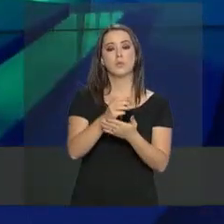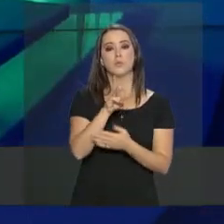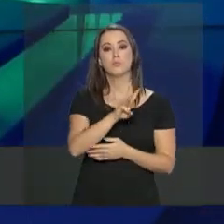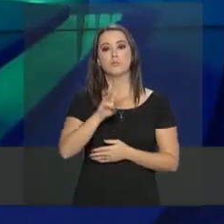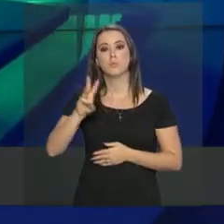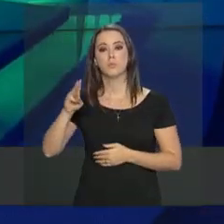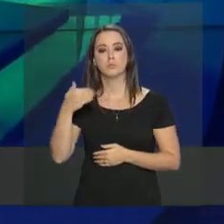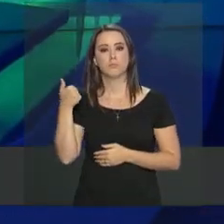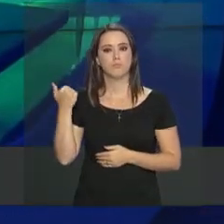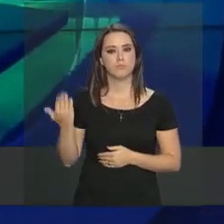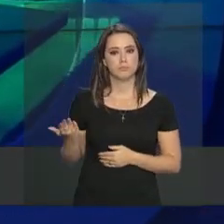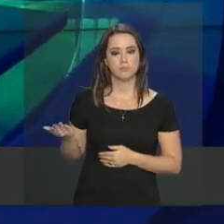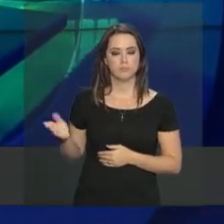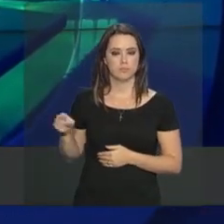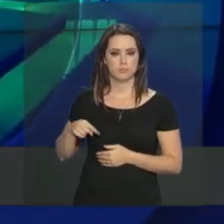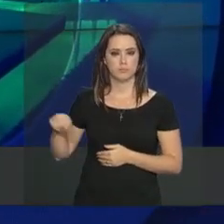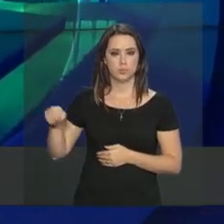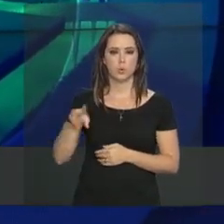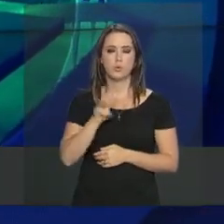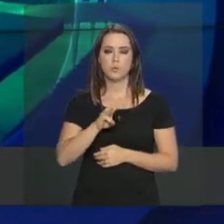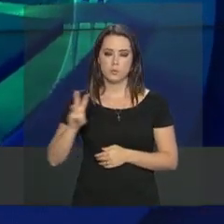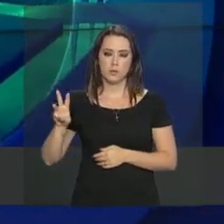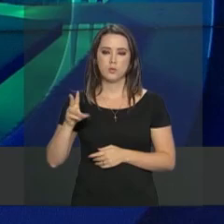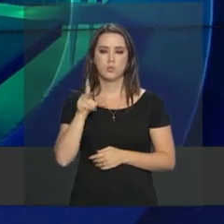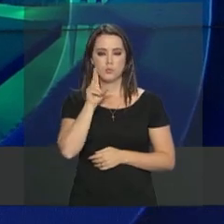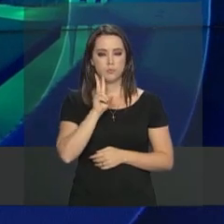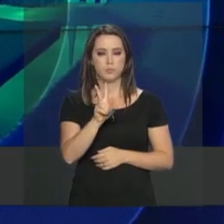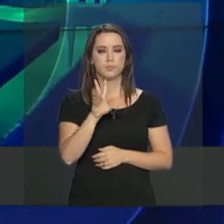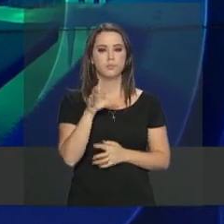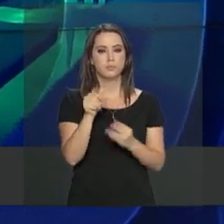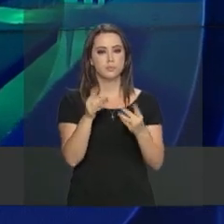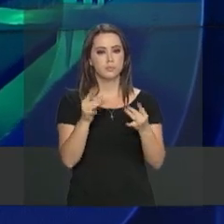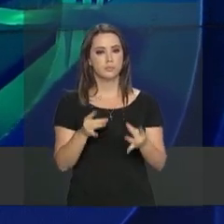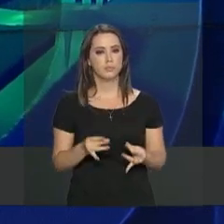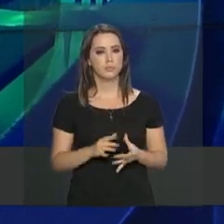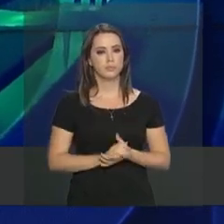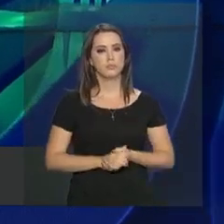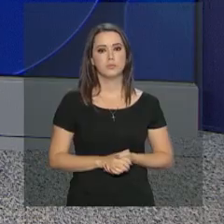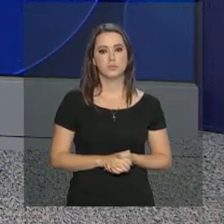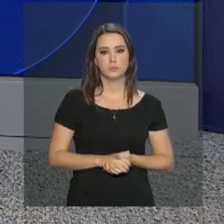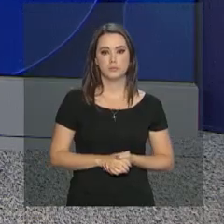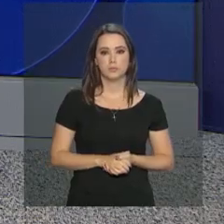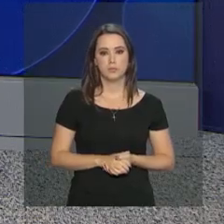em www.semanadocrédito.gov.br.